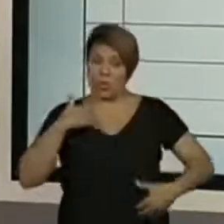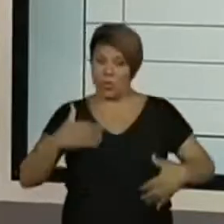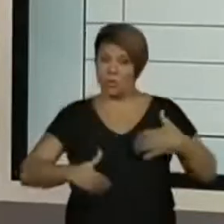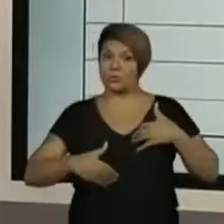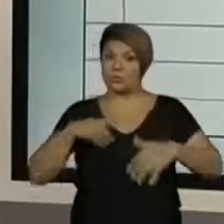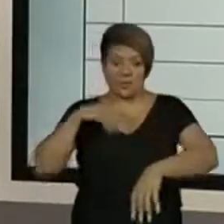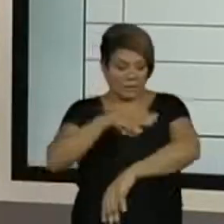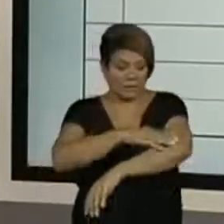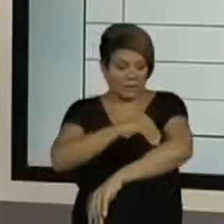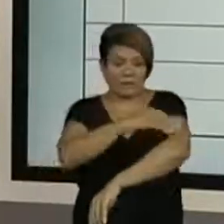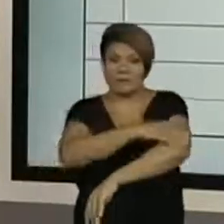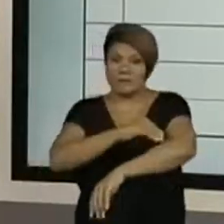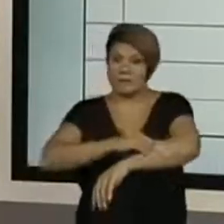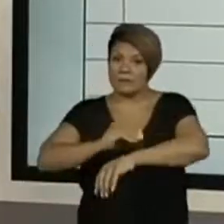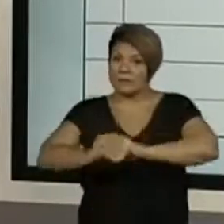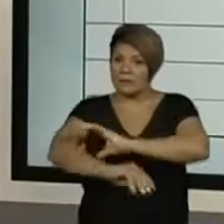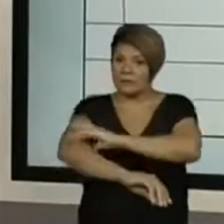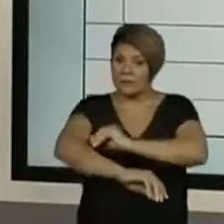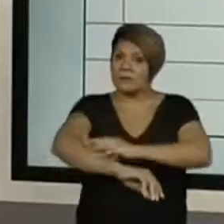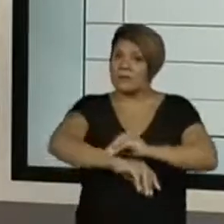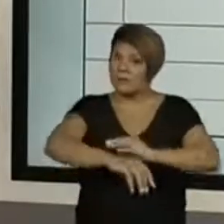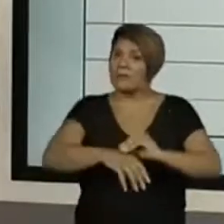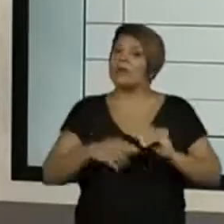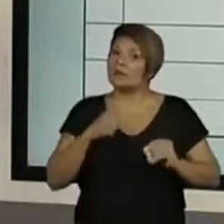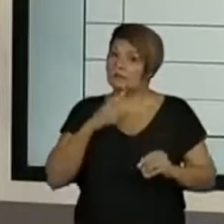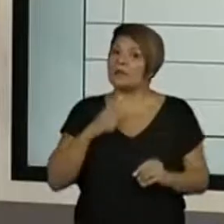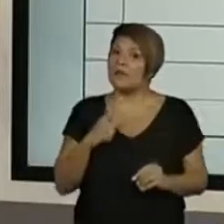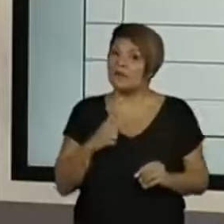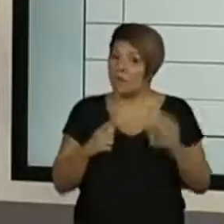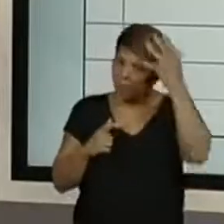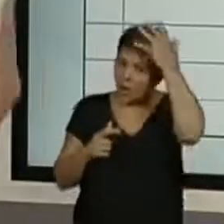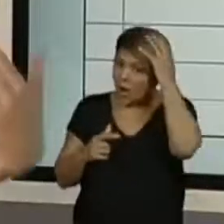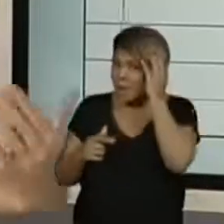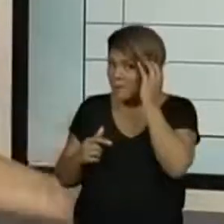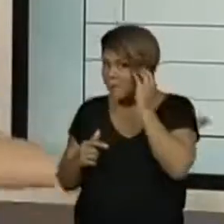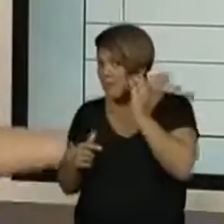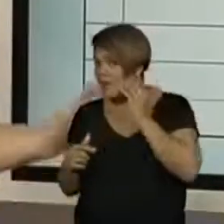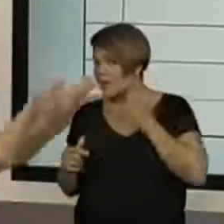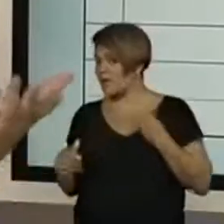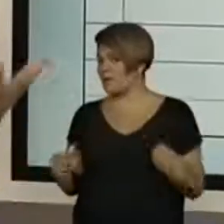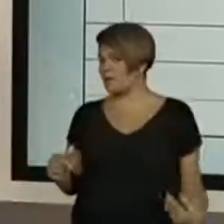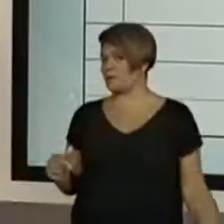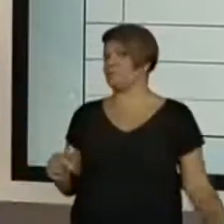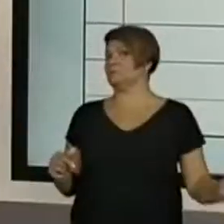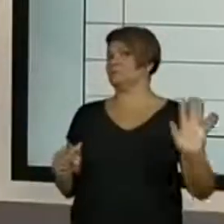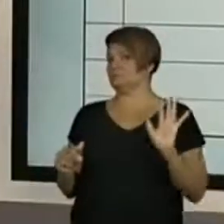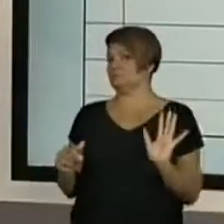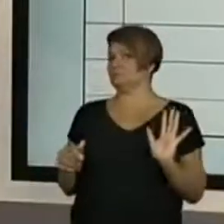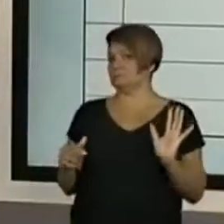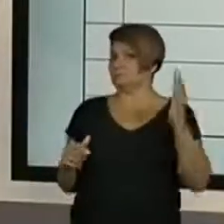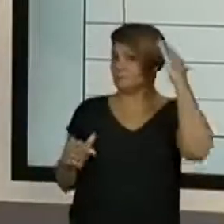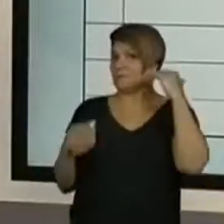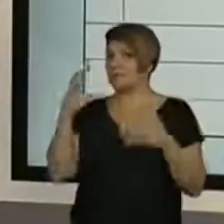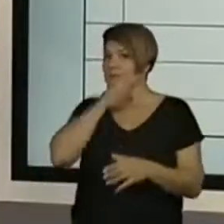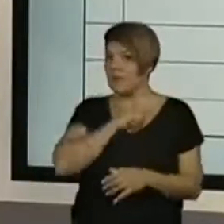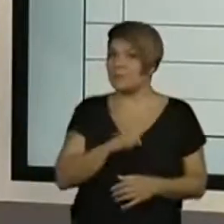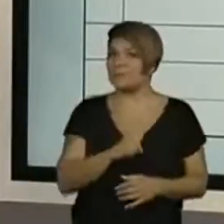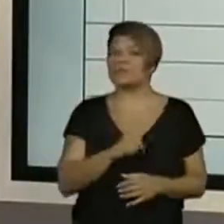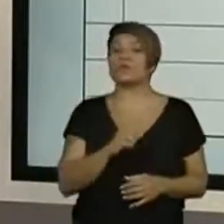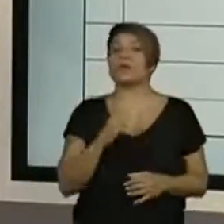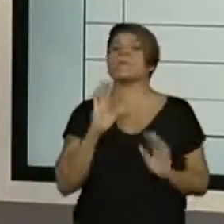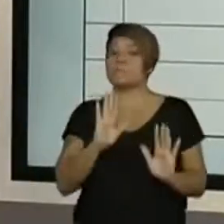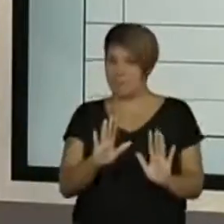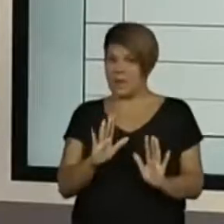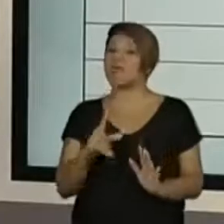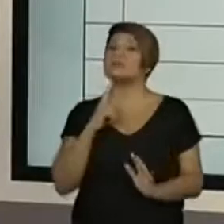tem pelos. Pelos e cabelos, o cabelo é um pelo que cresce mais, né? Mais rápido. Mas